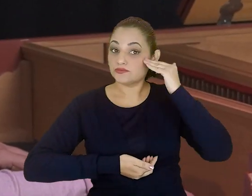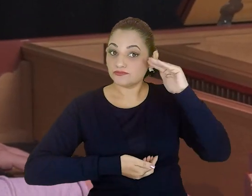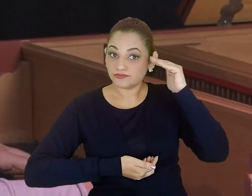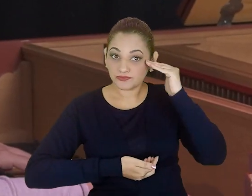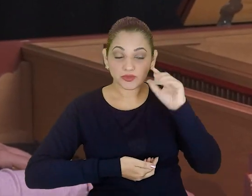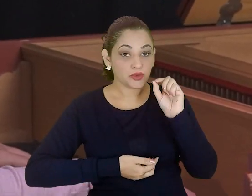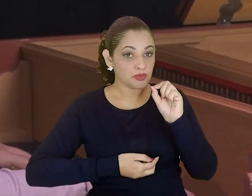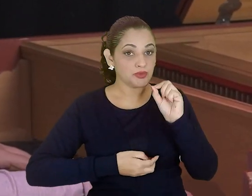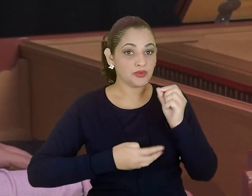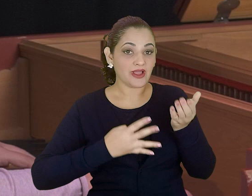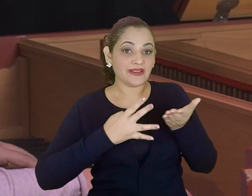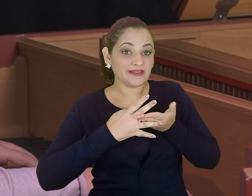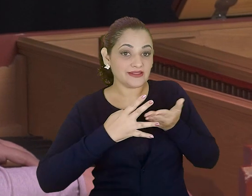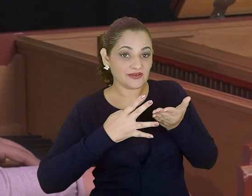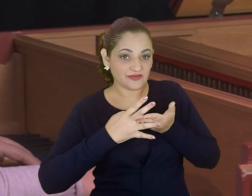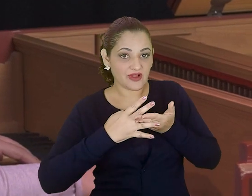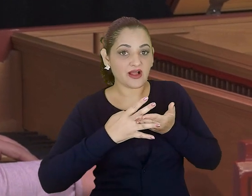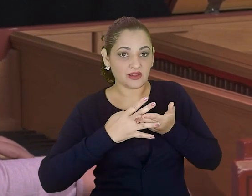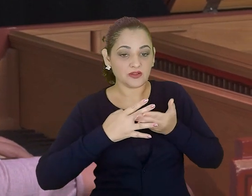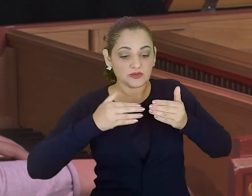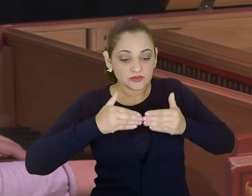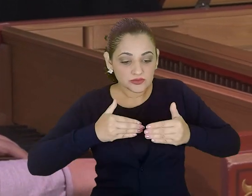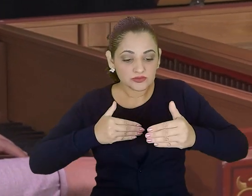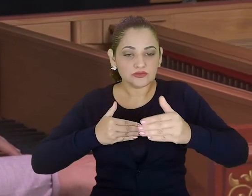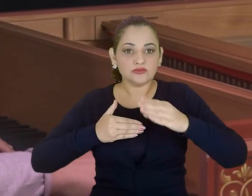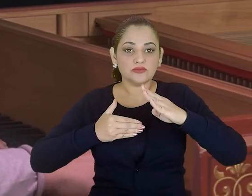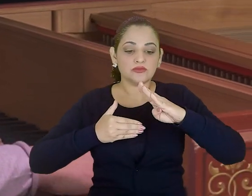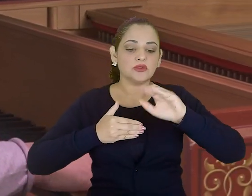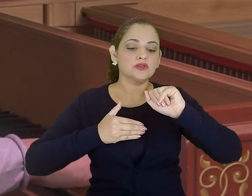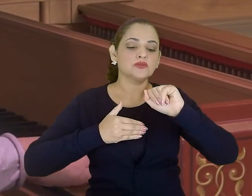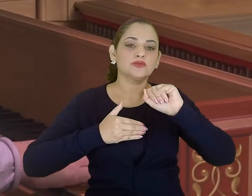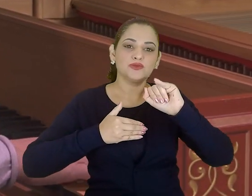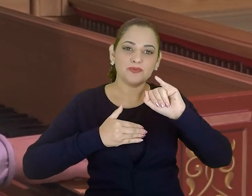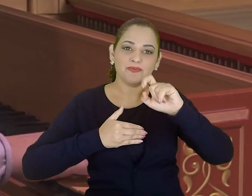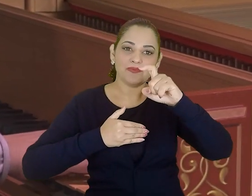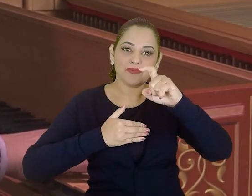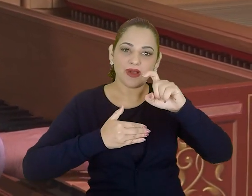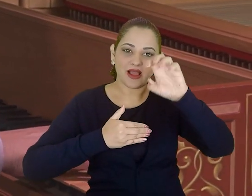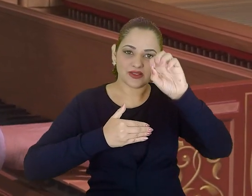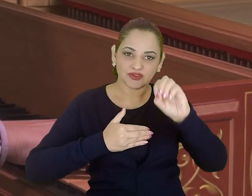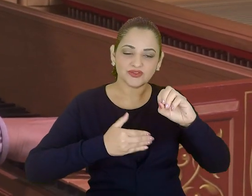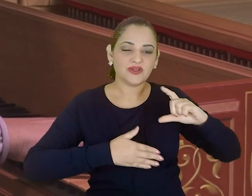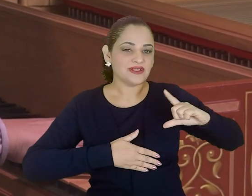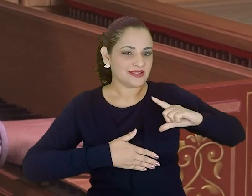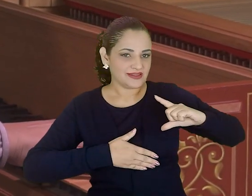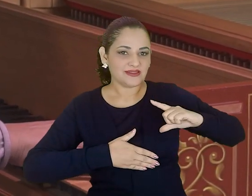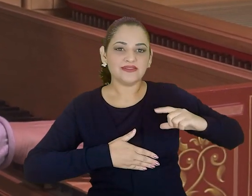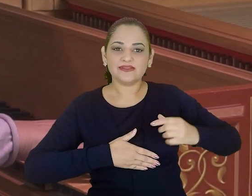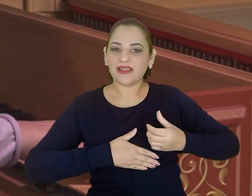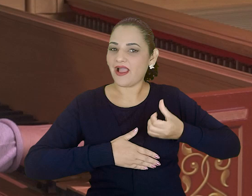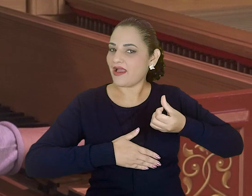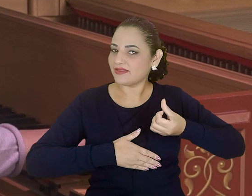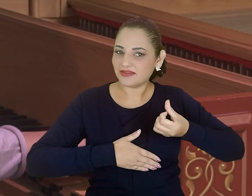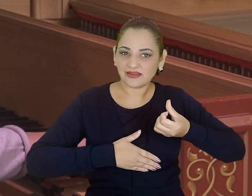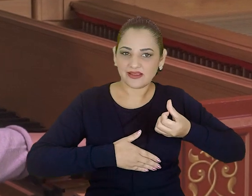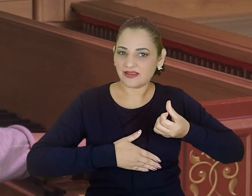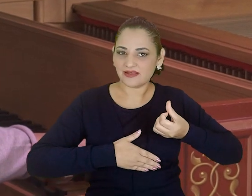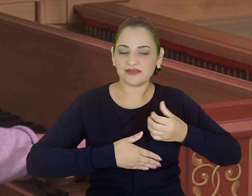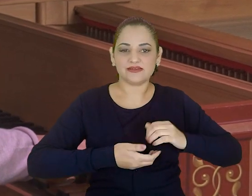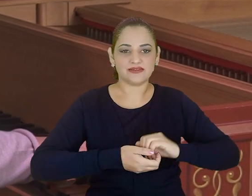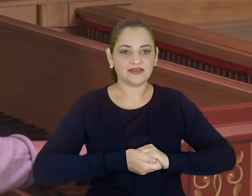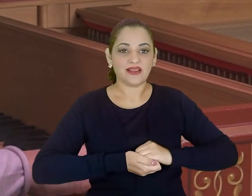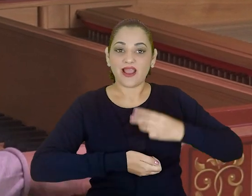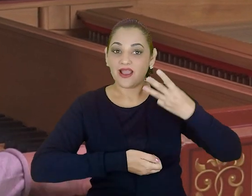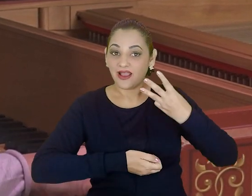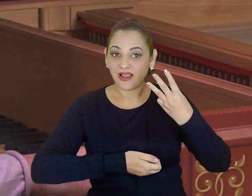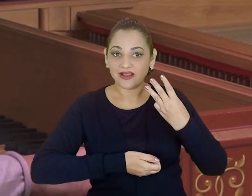entende como intervalos a partir do baixo, né? Mas você tem aqui uma sexta, a terça